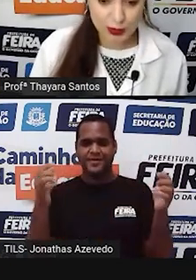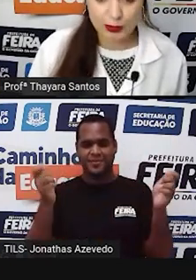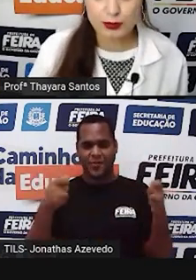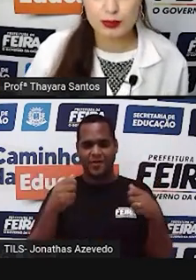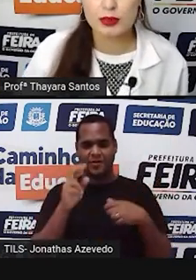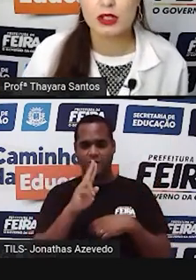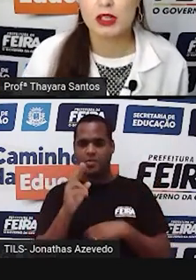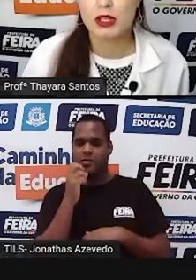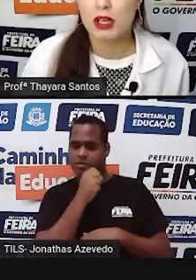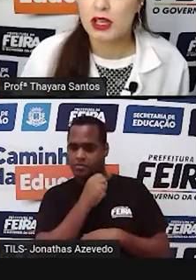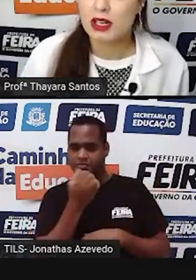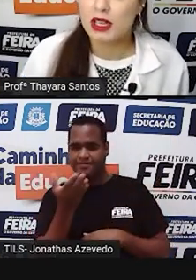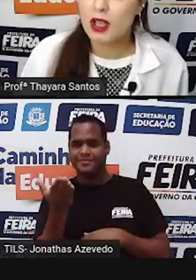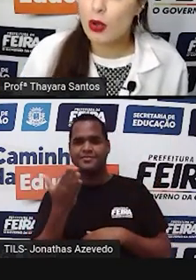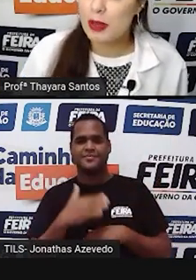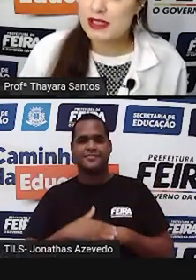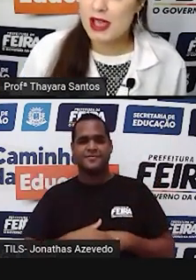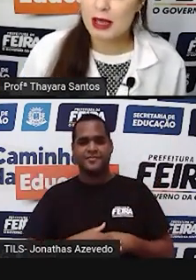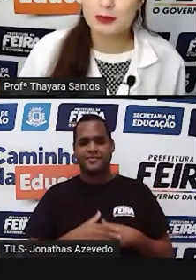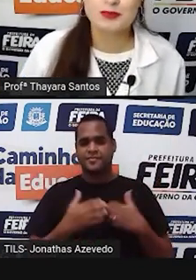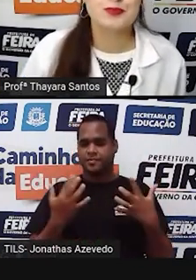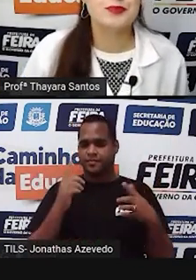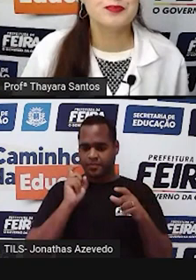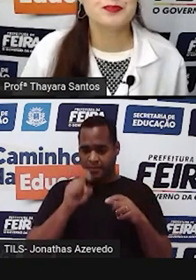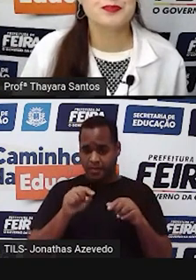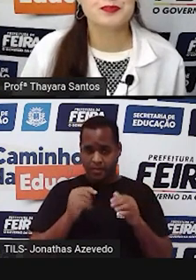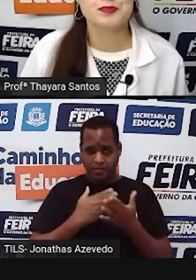rapidinho. Clica em começar.